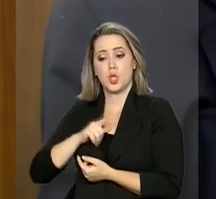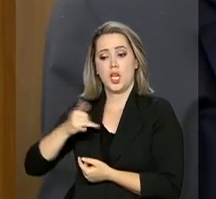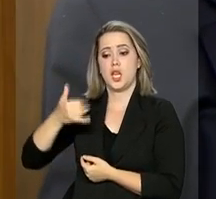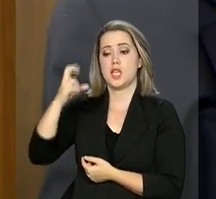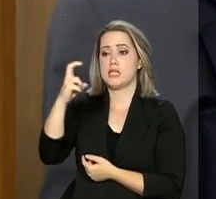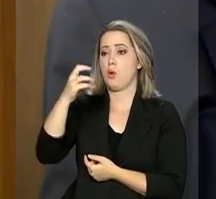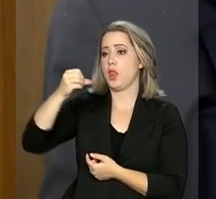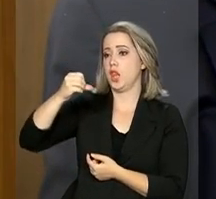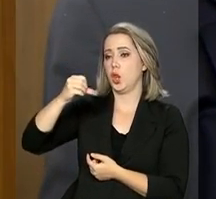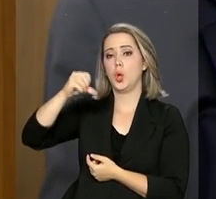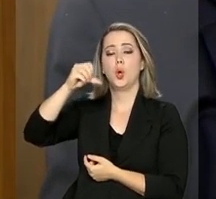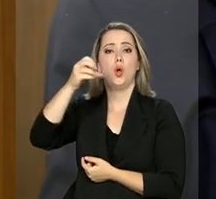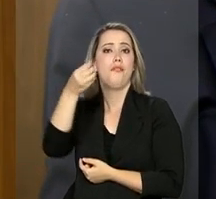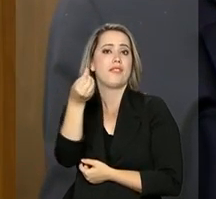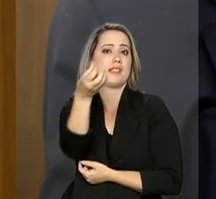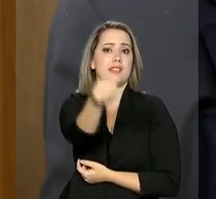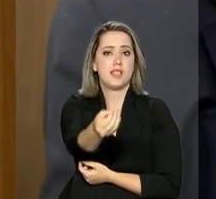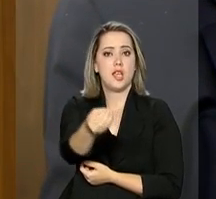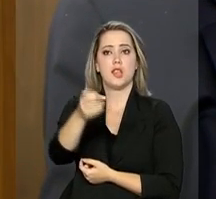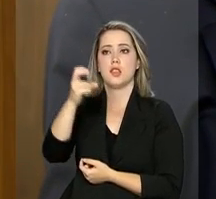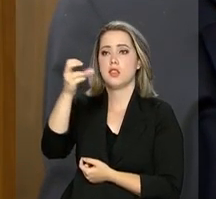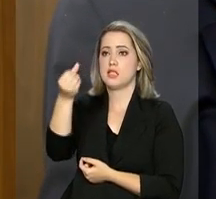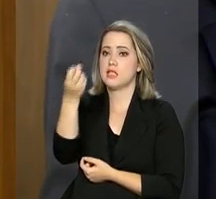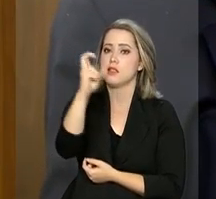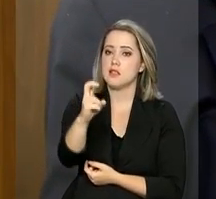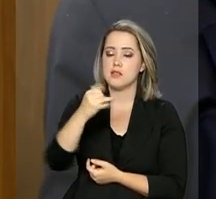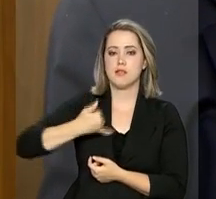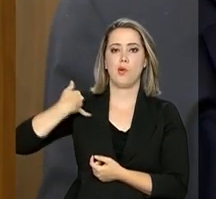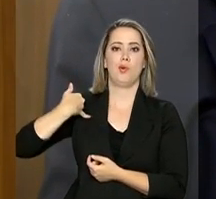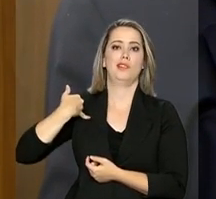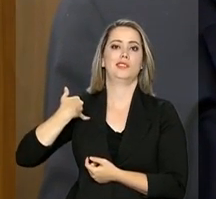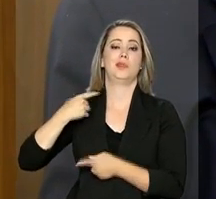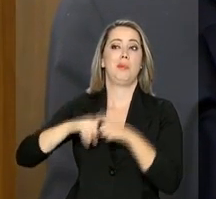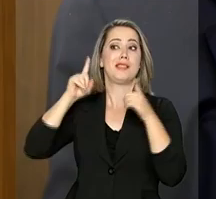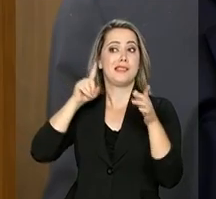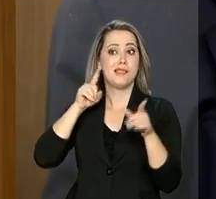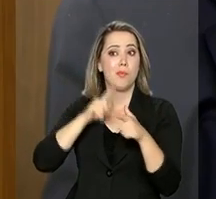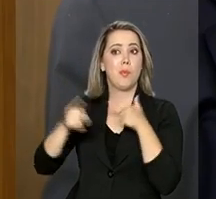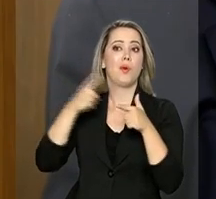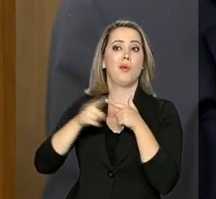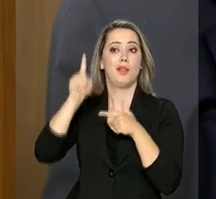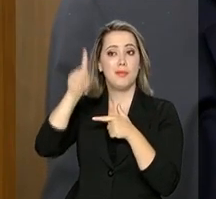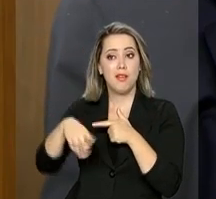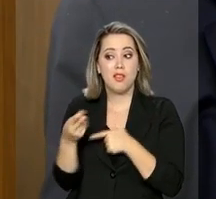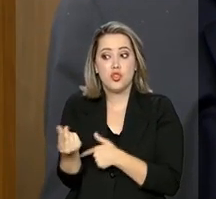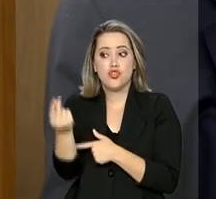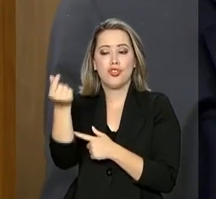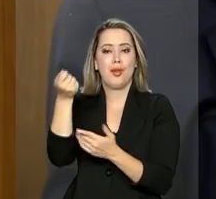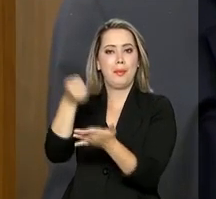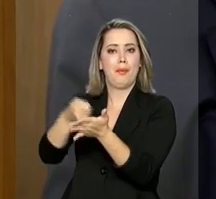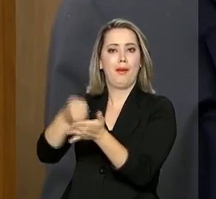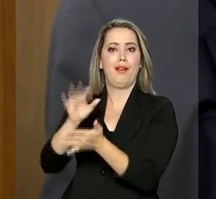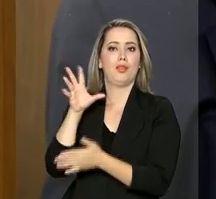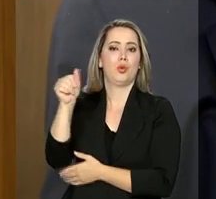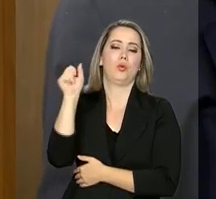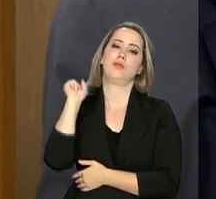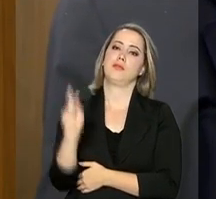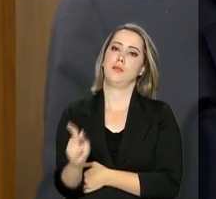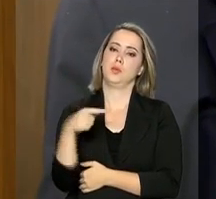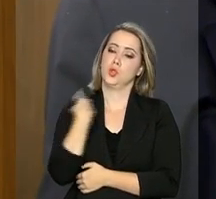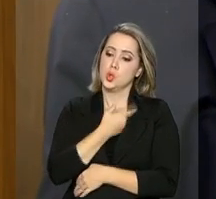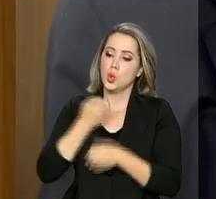aos 60 ou 65. A grande pergunta é todos vamos receber aposentadoria e nós queremos garantir